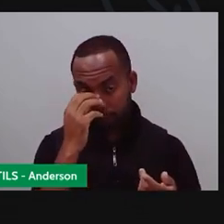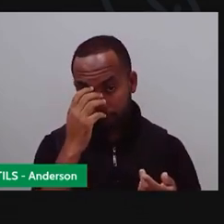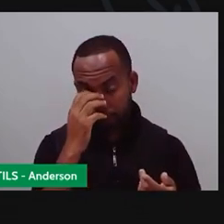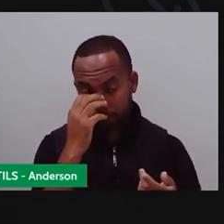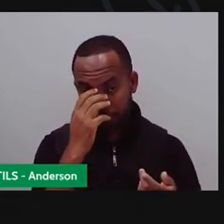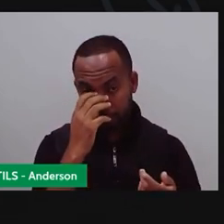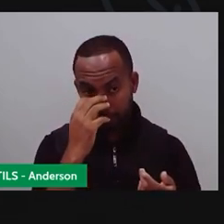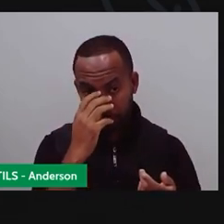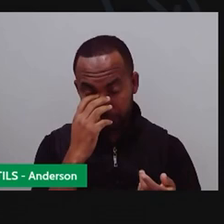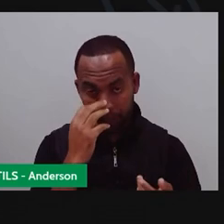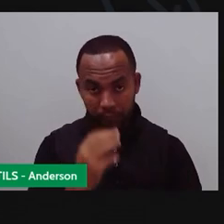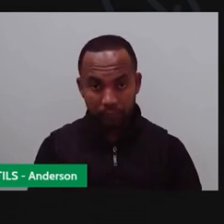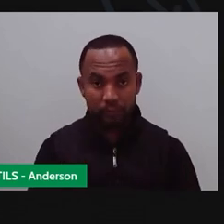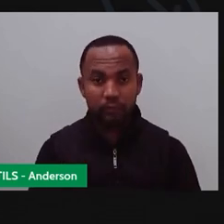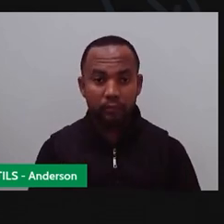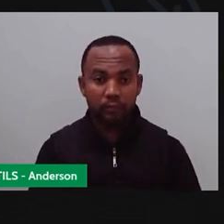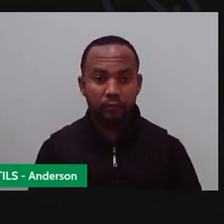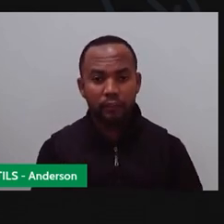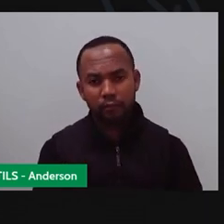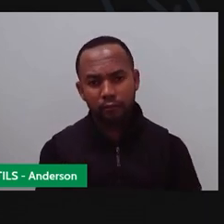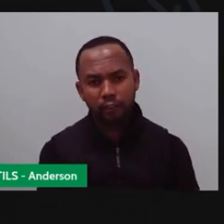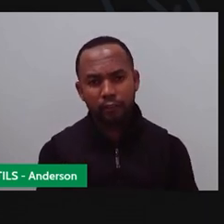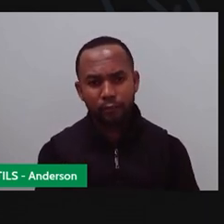várias combinações. Deixa botar um pouquinho de amarelo aqui.